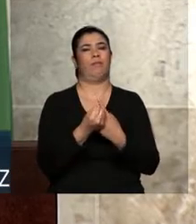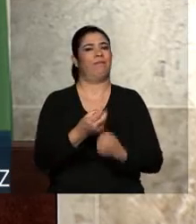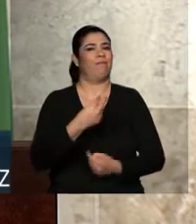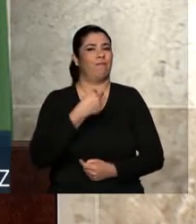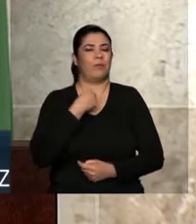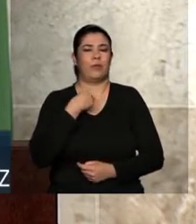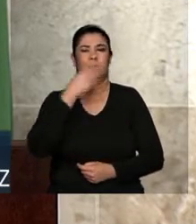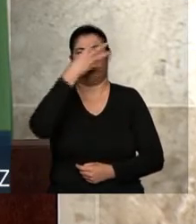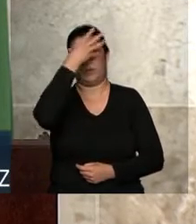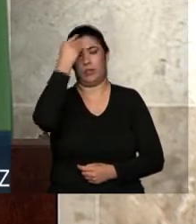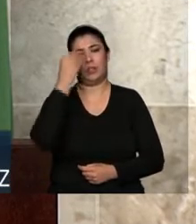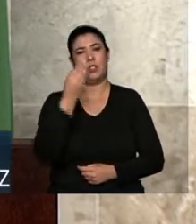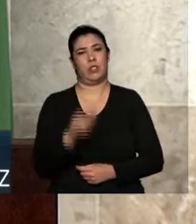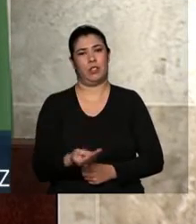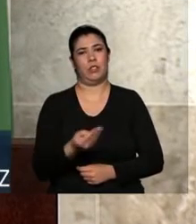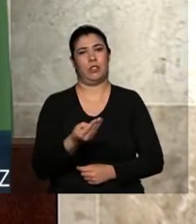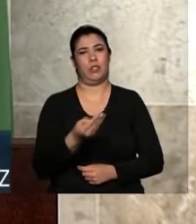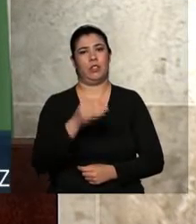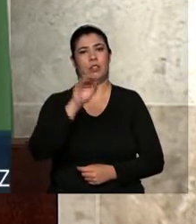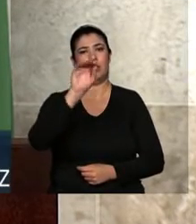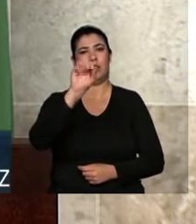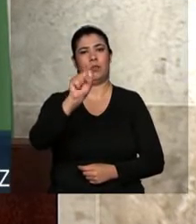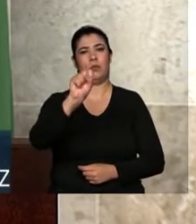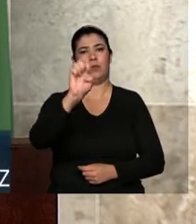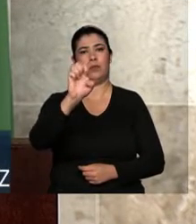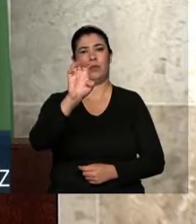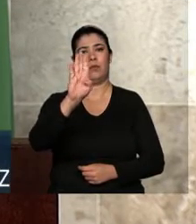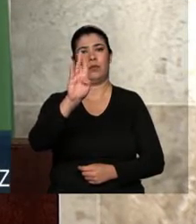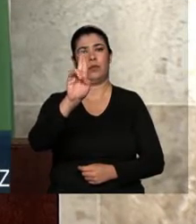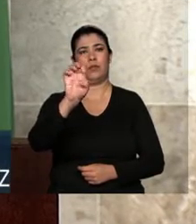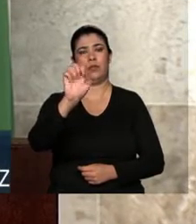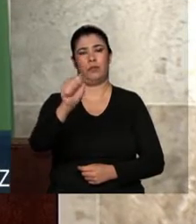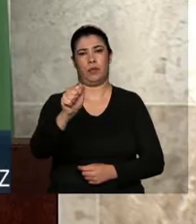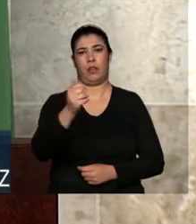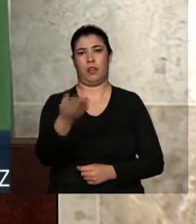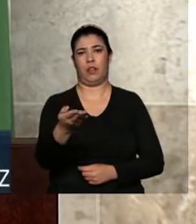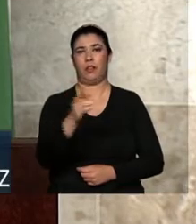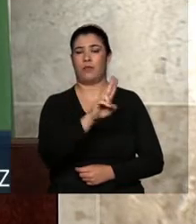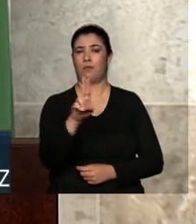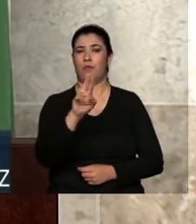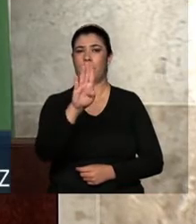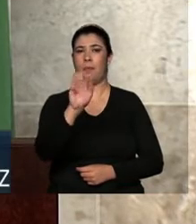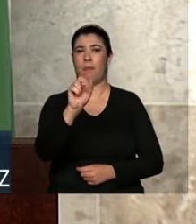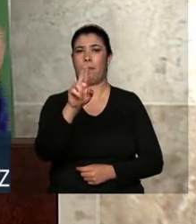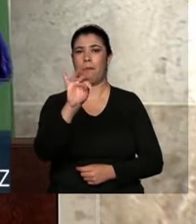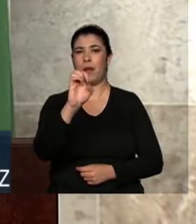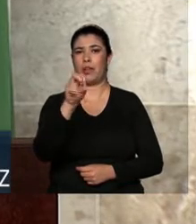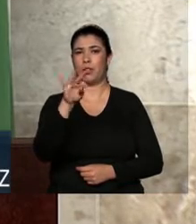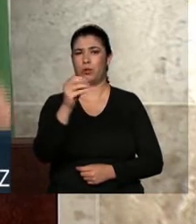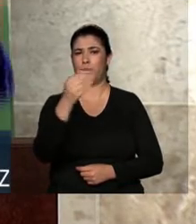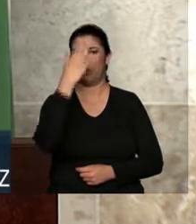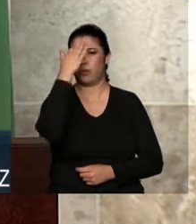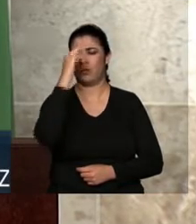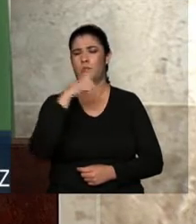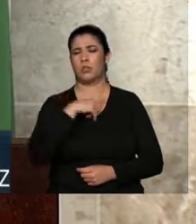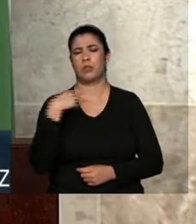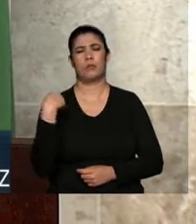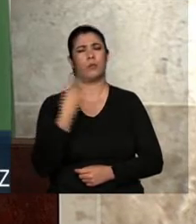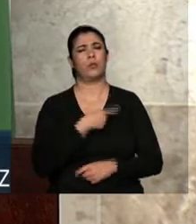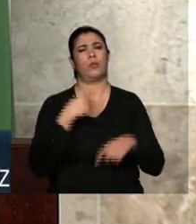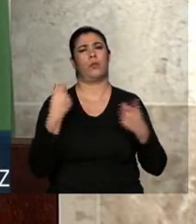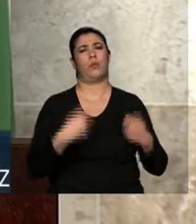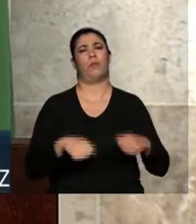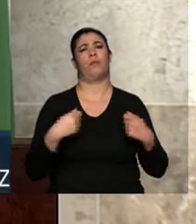SEBRAE, Barretinho, porque o SEBRAE pode cumprir nisso um papel fundamental. Nós precisamos de